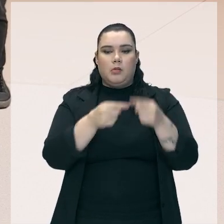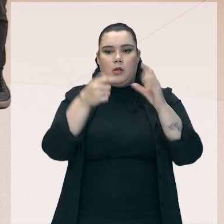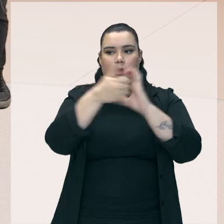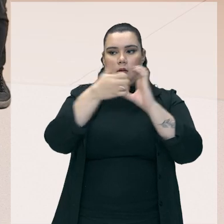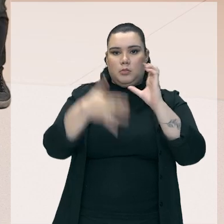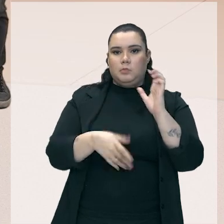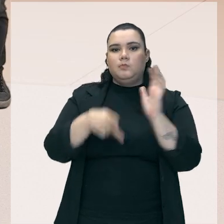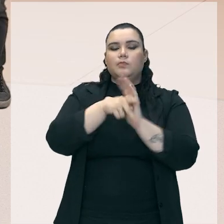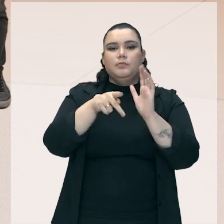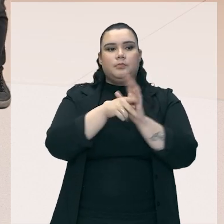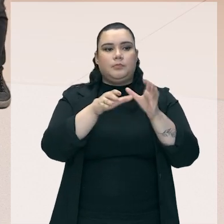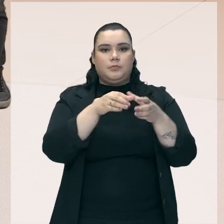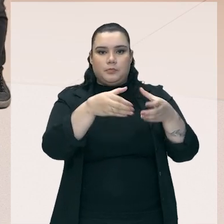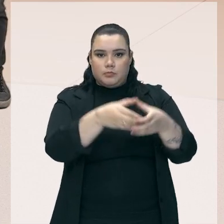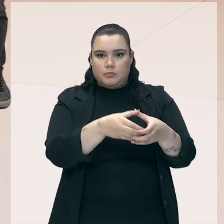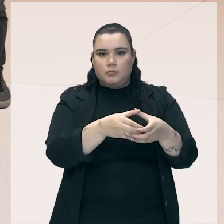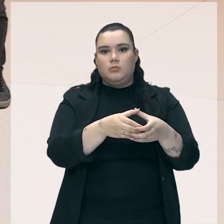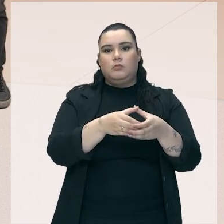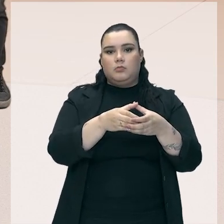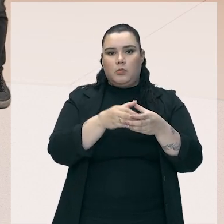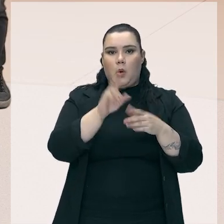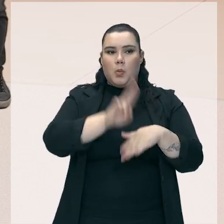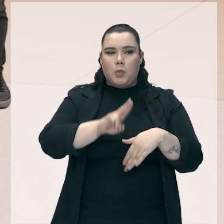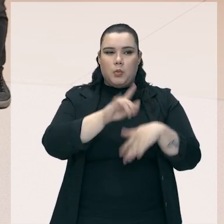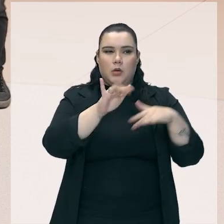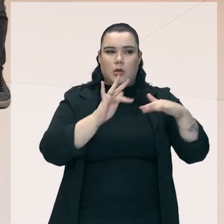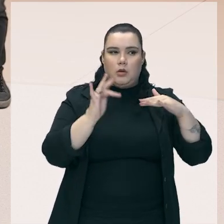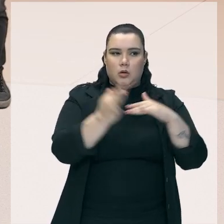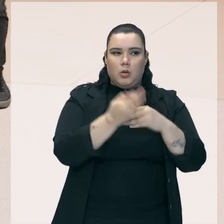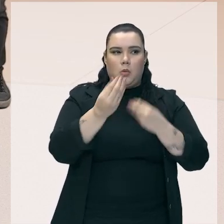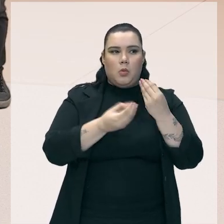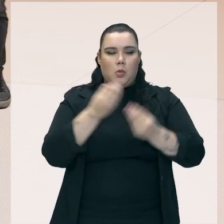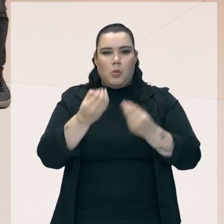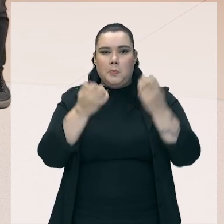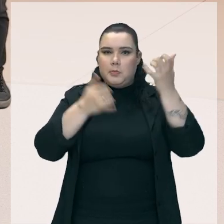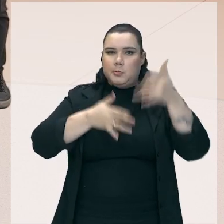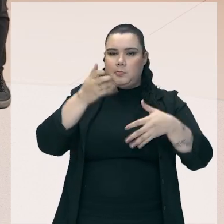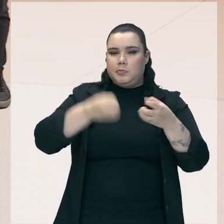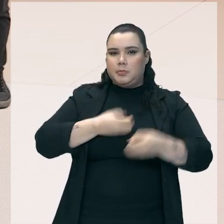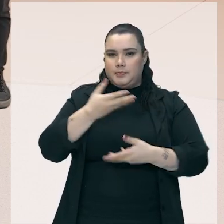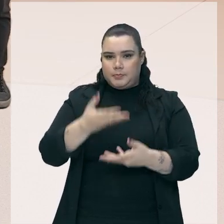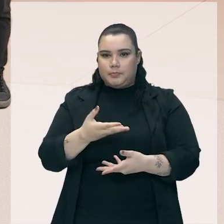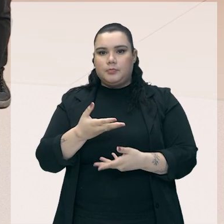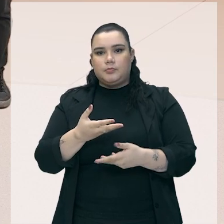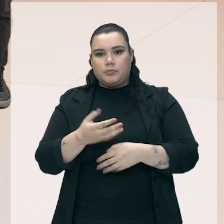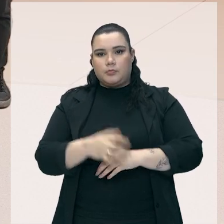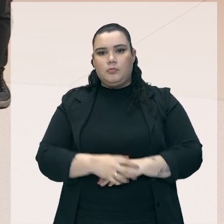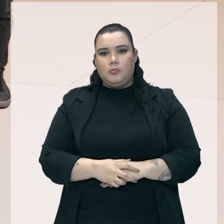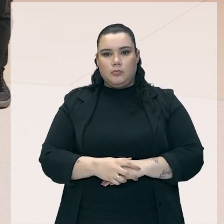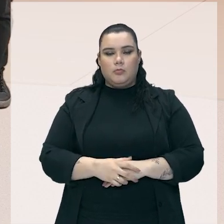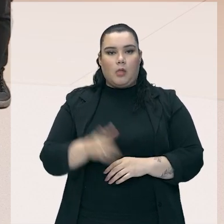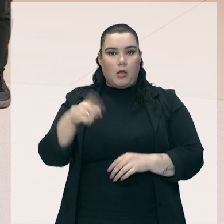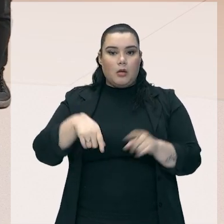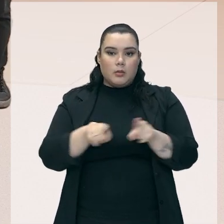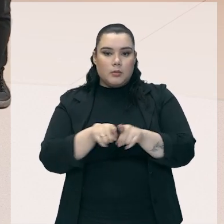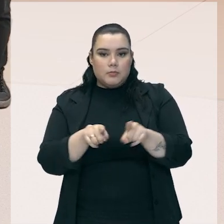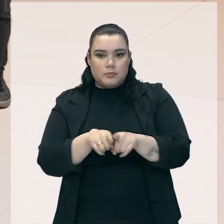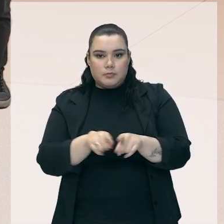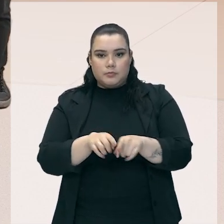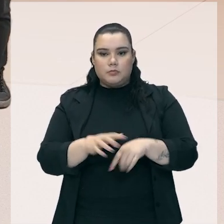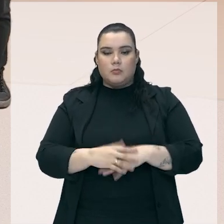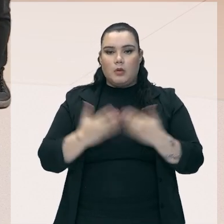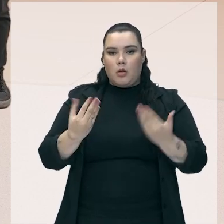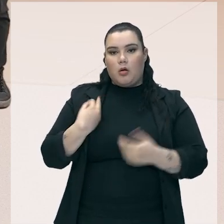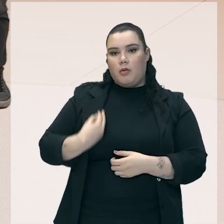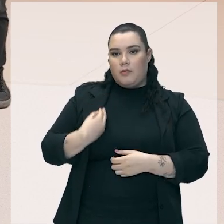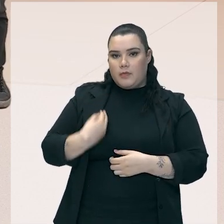daquele grupo que consome aquela rede social ali, o eles estão falando, sei lá, né? Tem essa situação também. Então a gente vive um momento